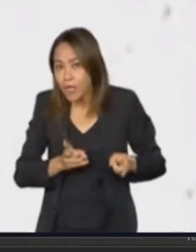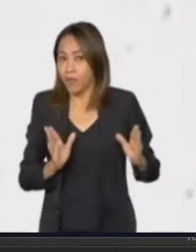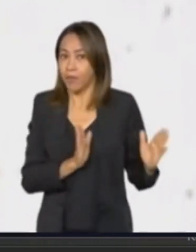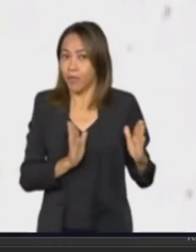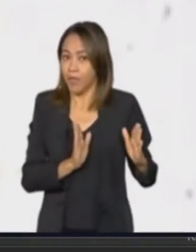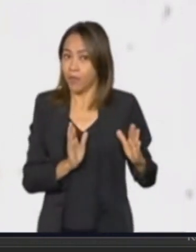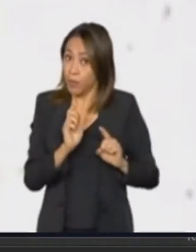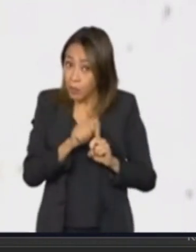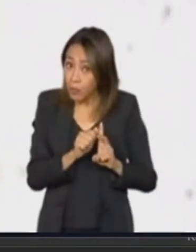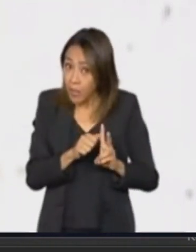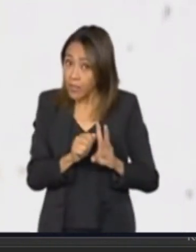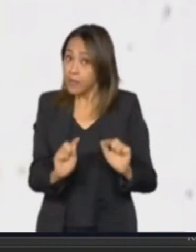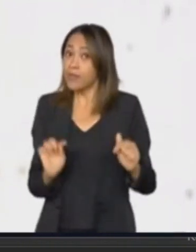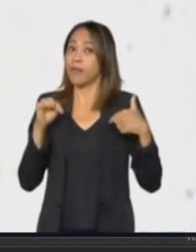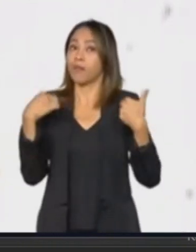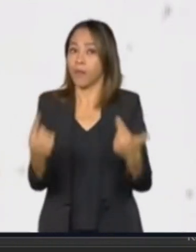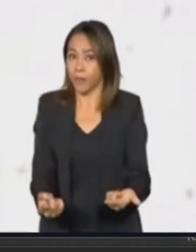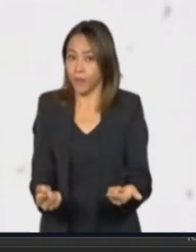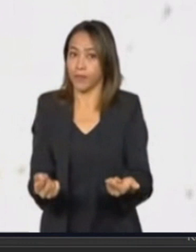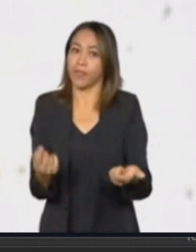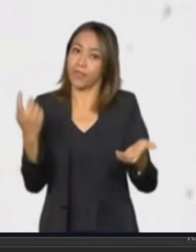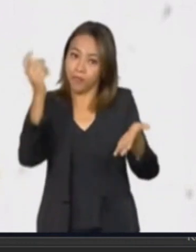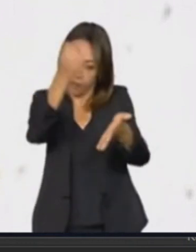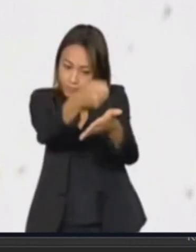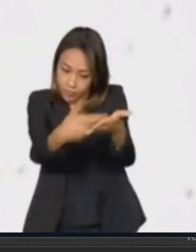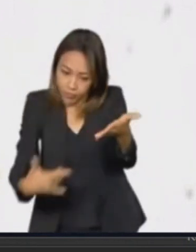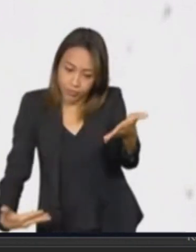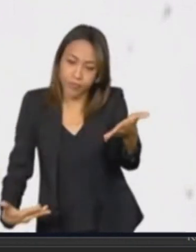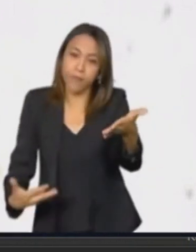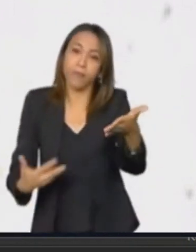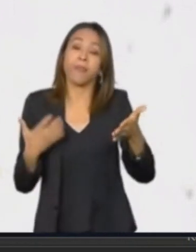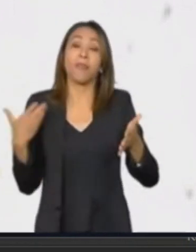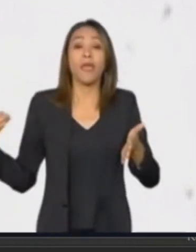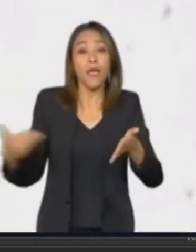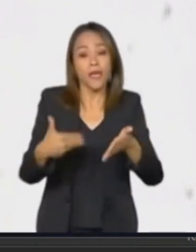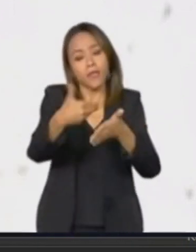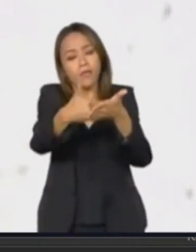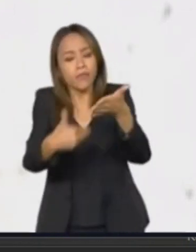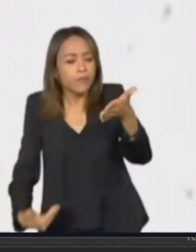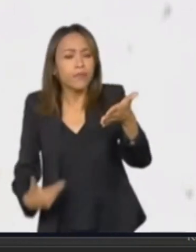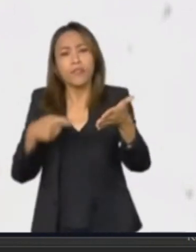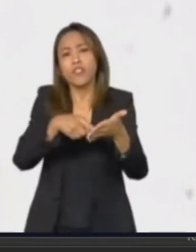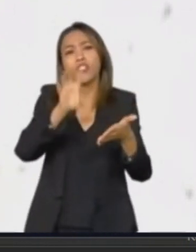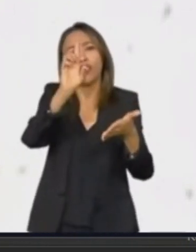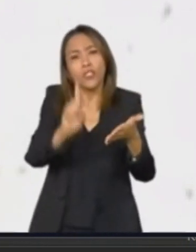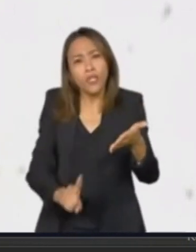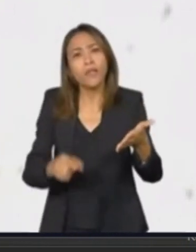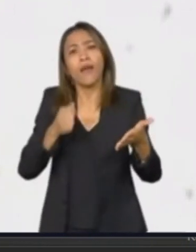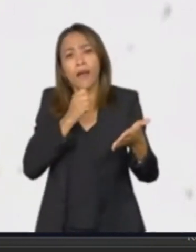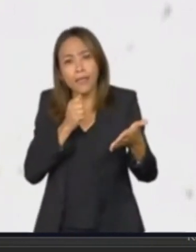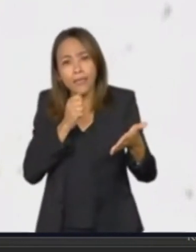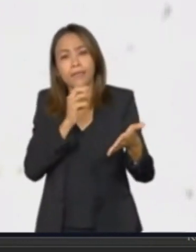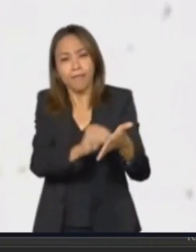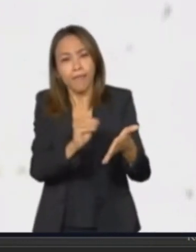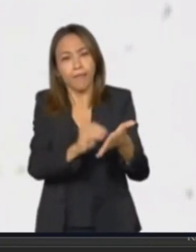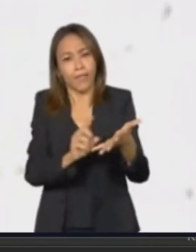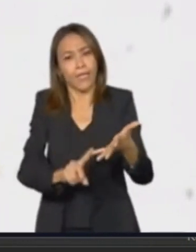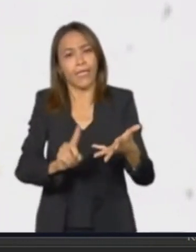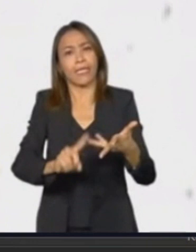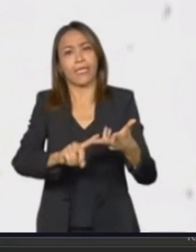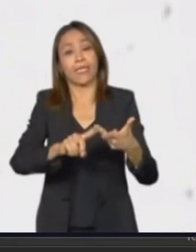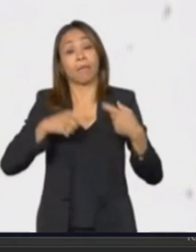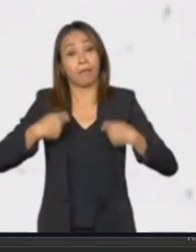antes. O sentido da universalidade dos direitos ali consagrados ainda permanecem em disputa e necessitam de